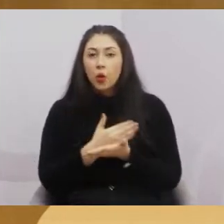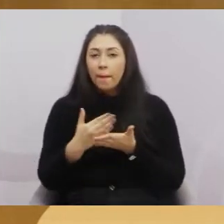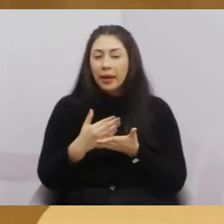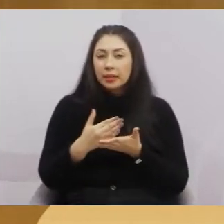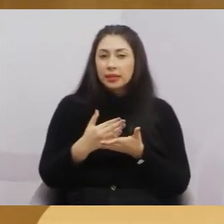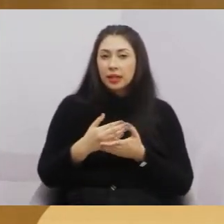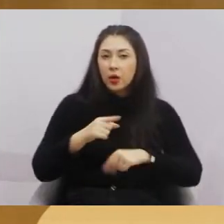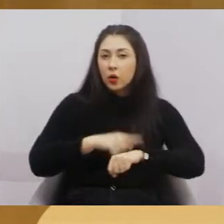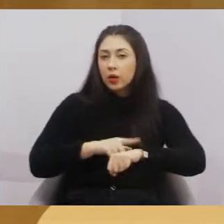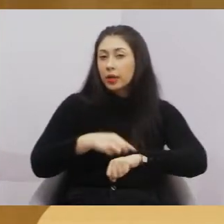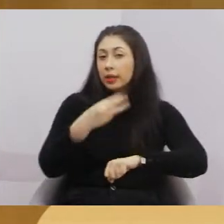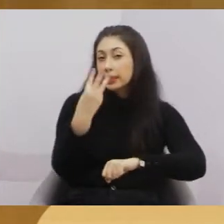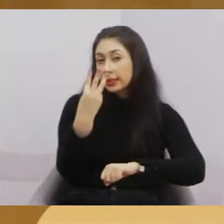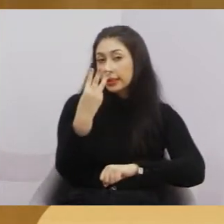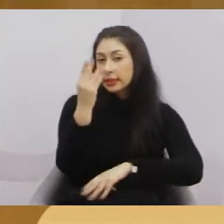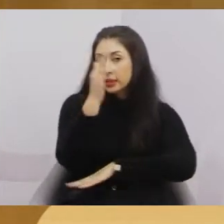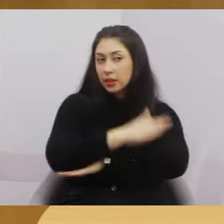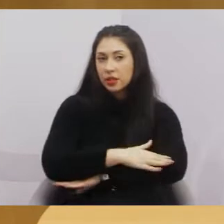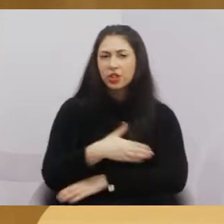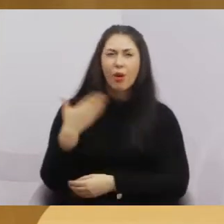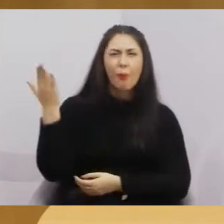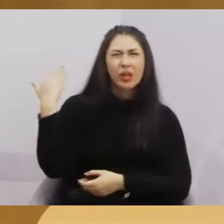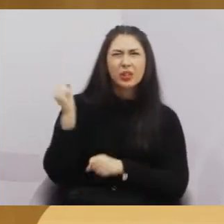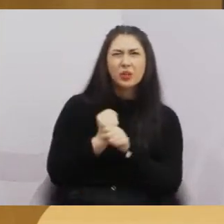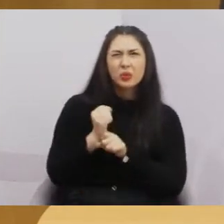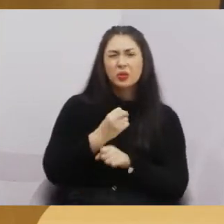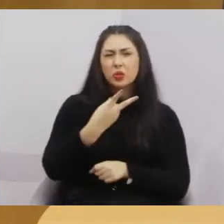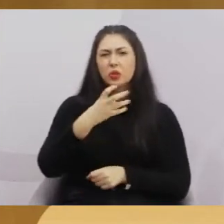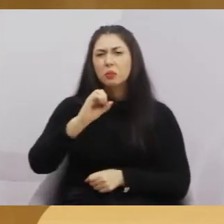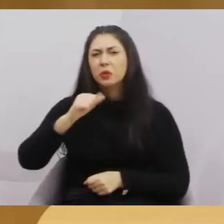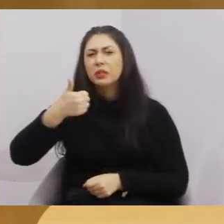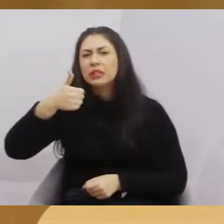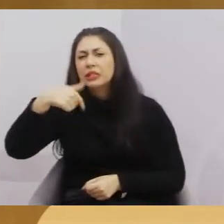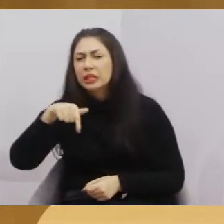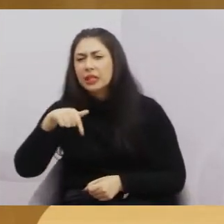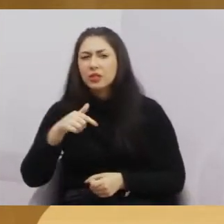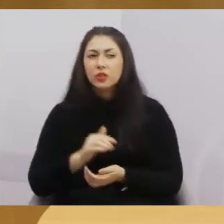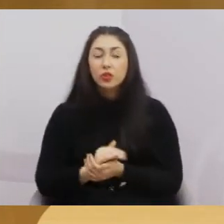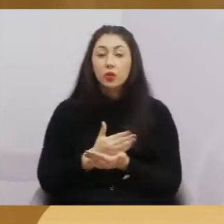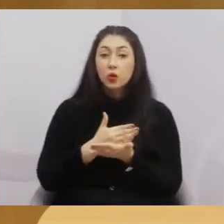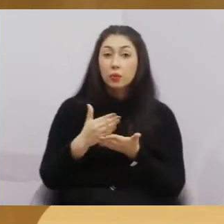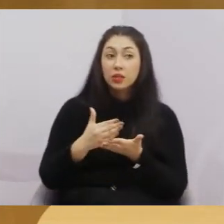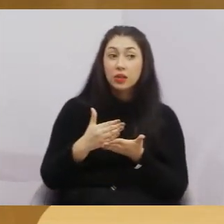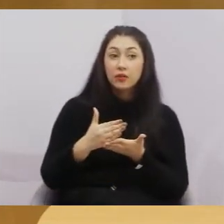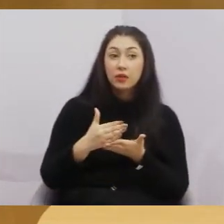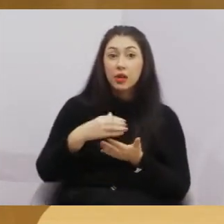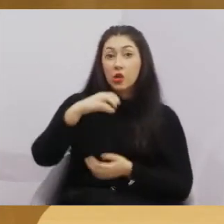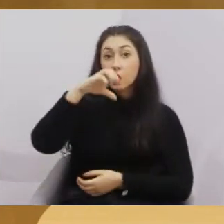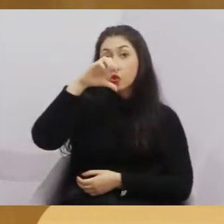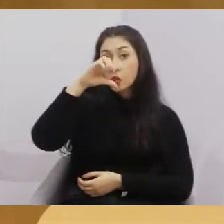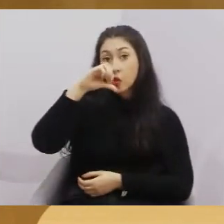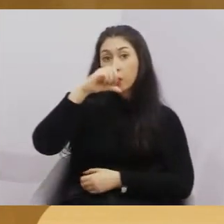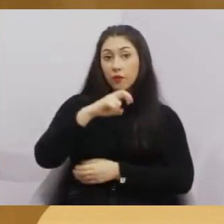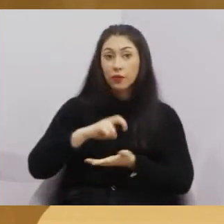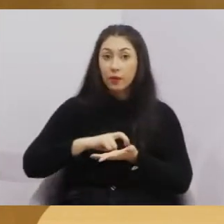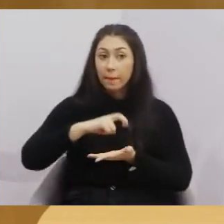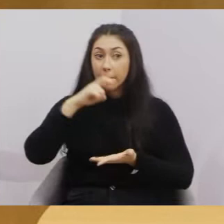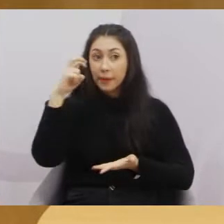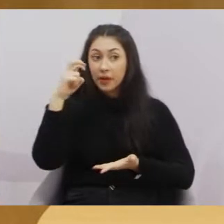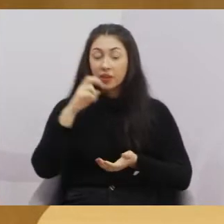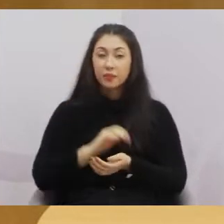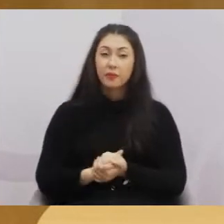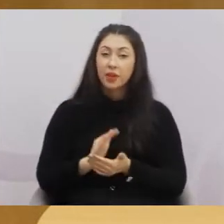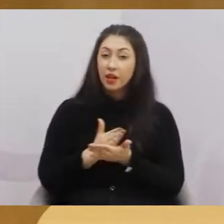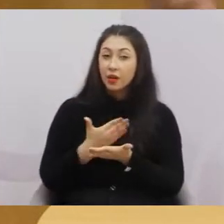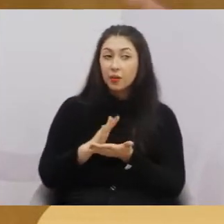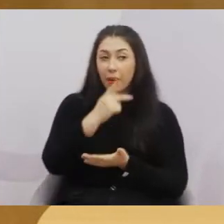Sessão que antigamente, 2017, 2018, começava às 9 horas da manhã. E muitas